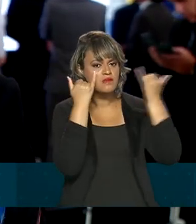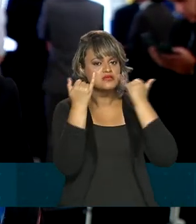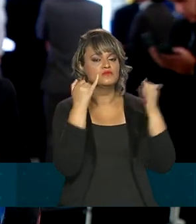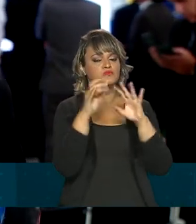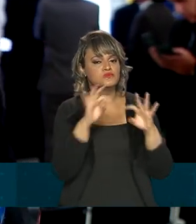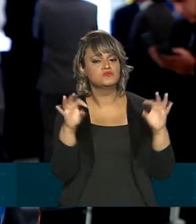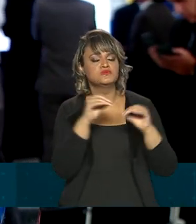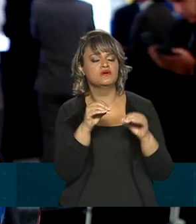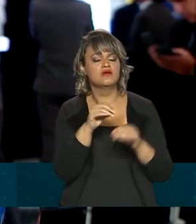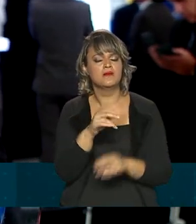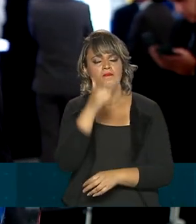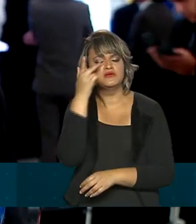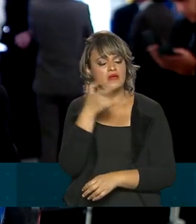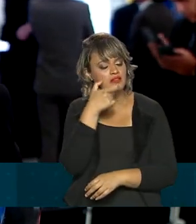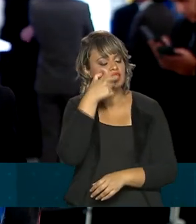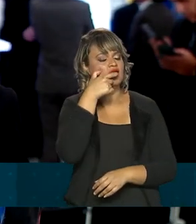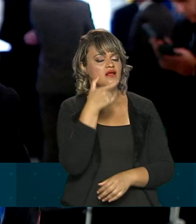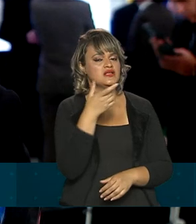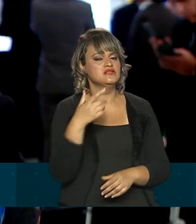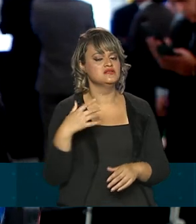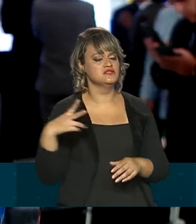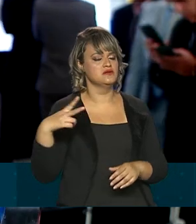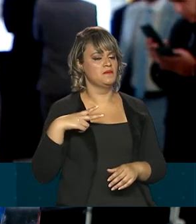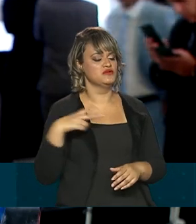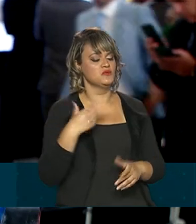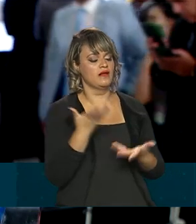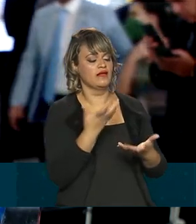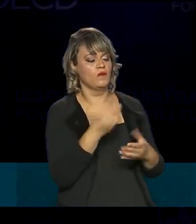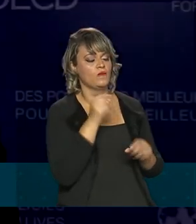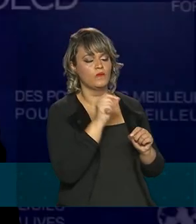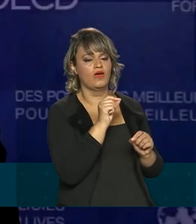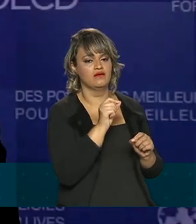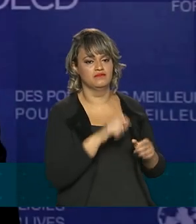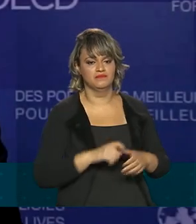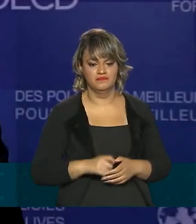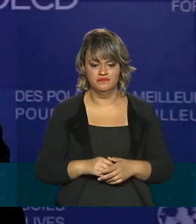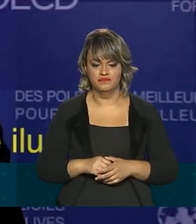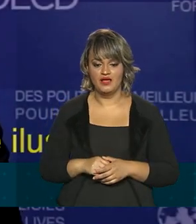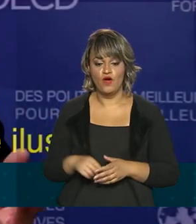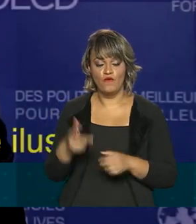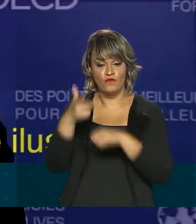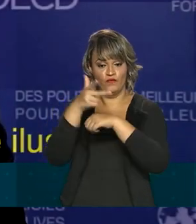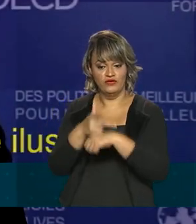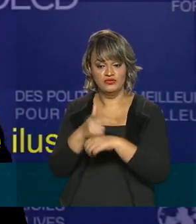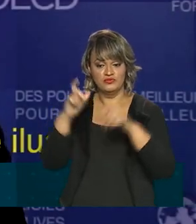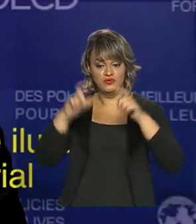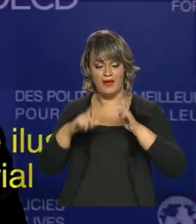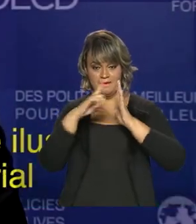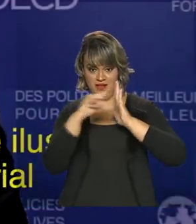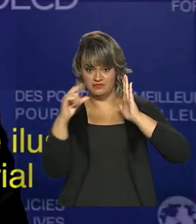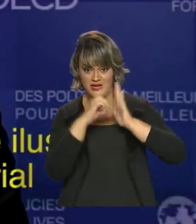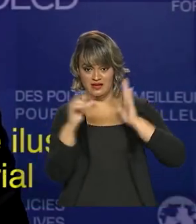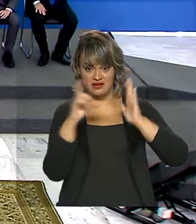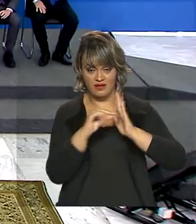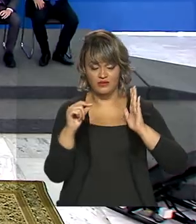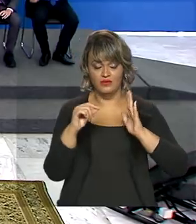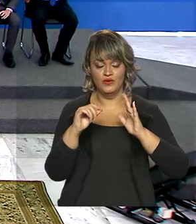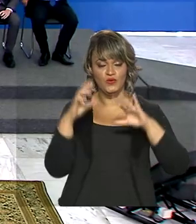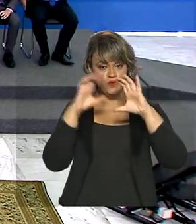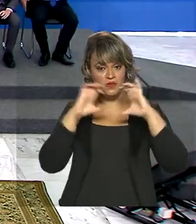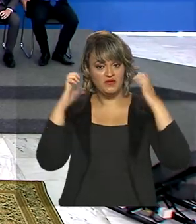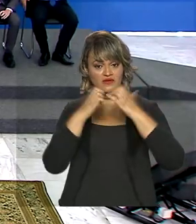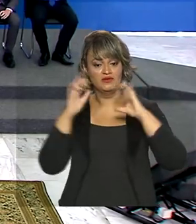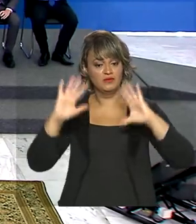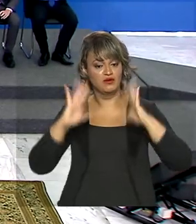sobre que interesses esses privados estão representando perante o governo. Em vídeo exibido no Palácio do Planalto, durante o evento que